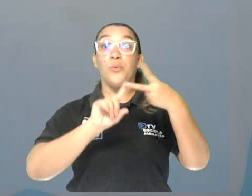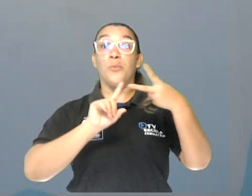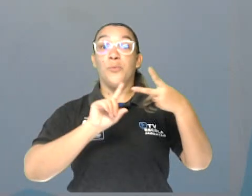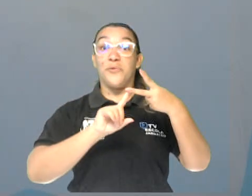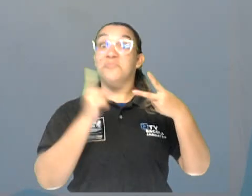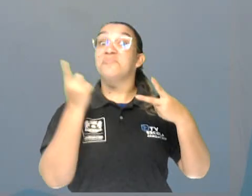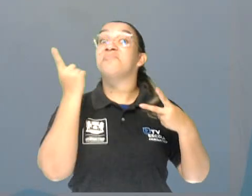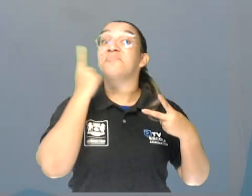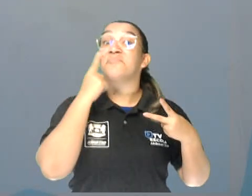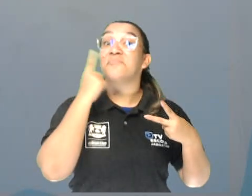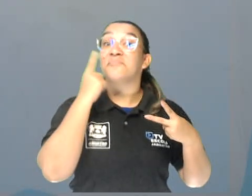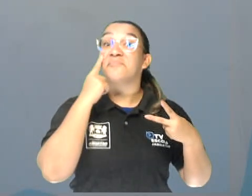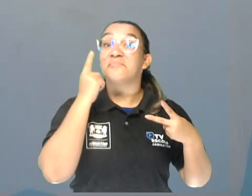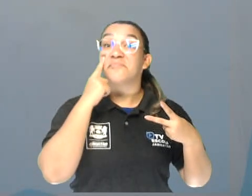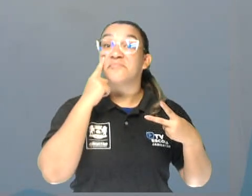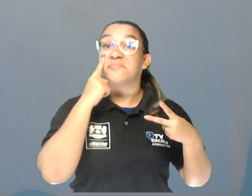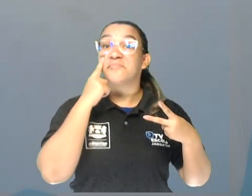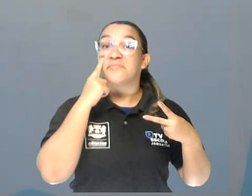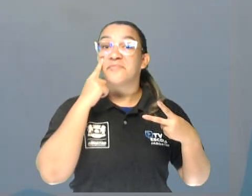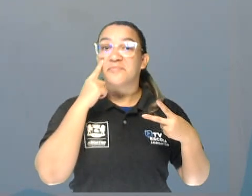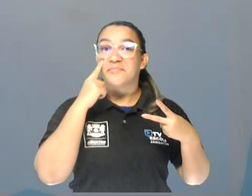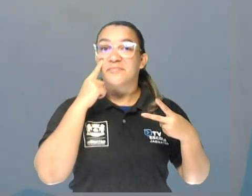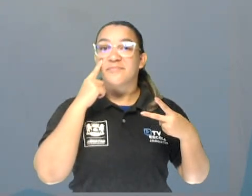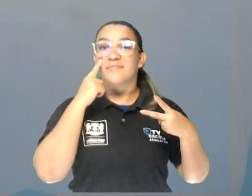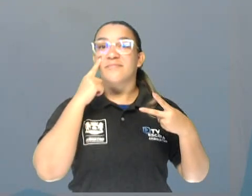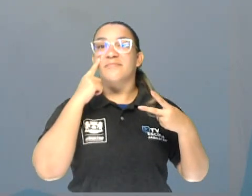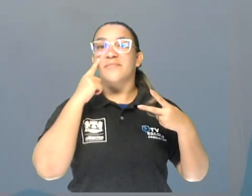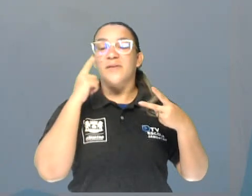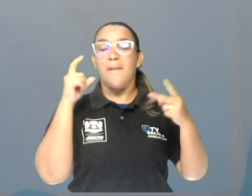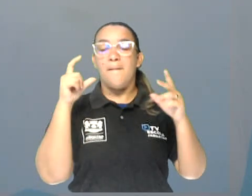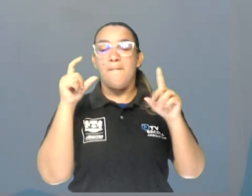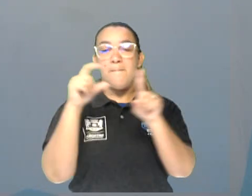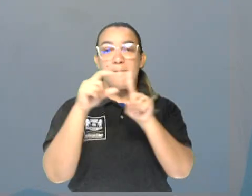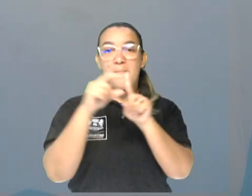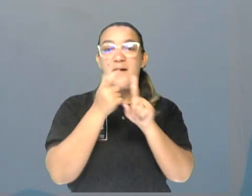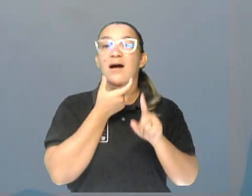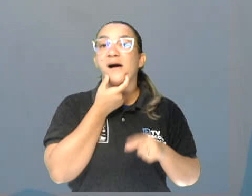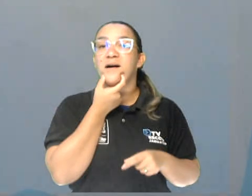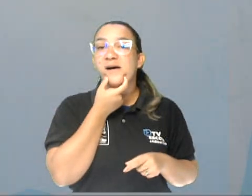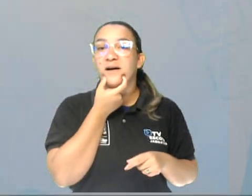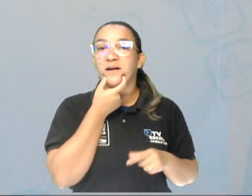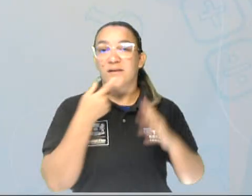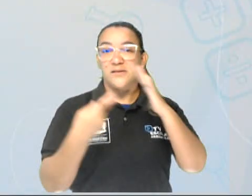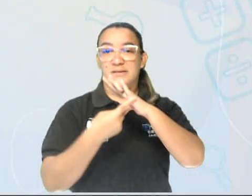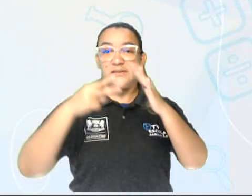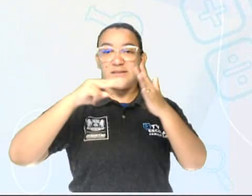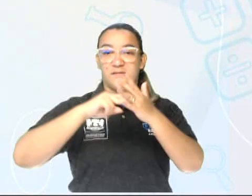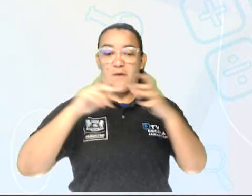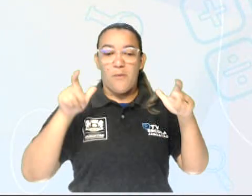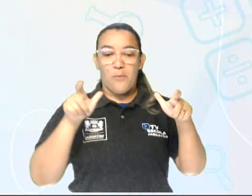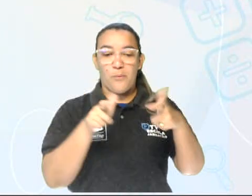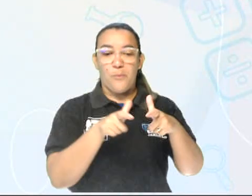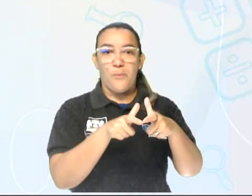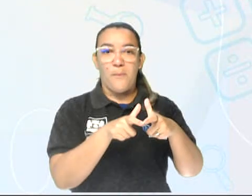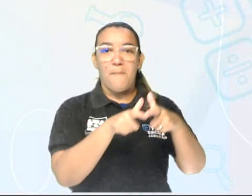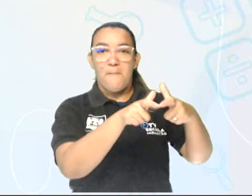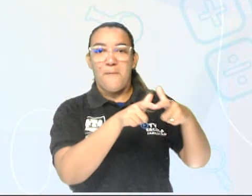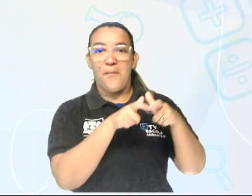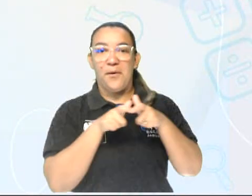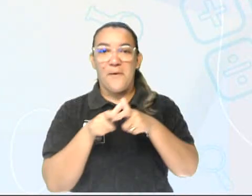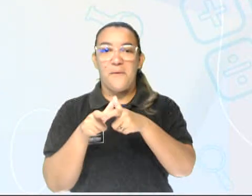algo bem mais específico, que é neighborhood, que significa bairro. Então, uma olhada aí.